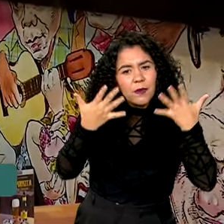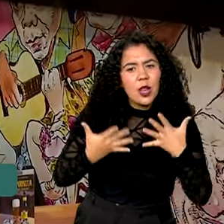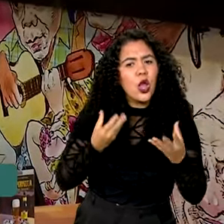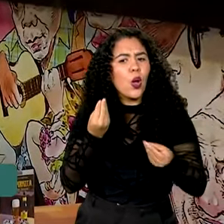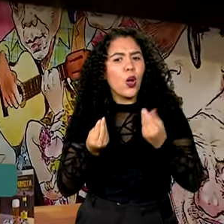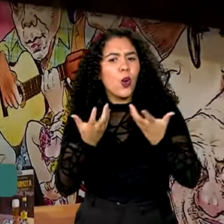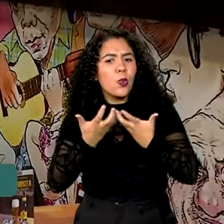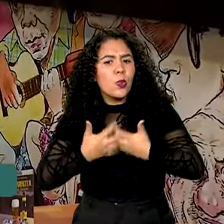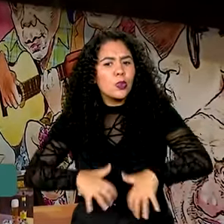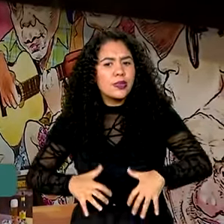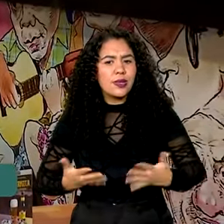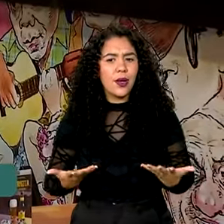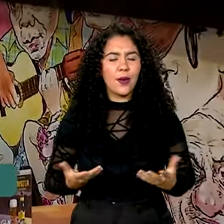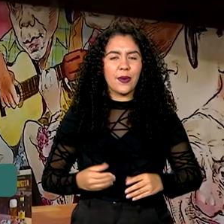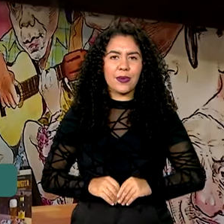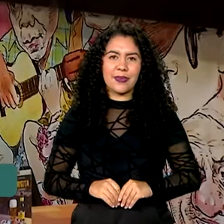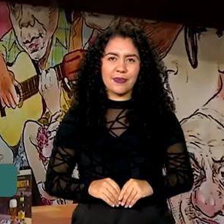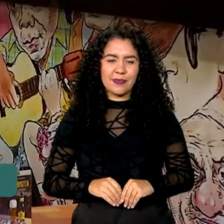funcionar?